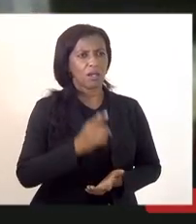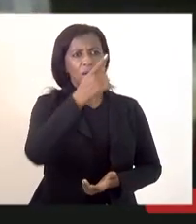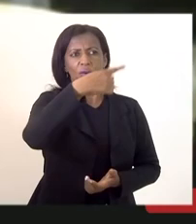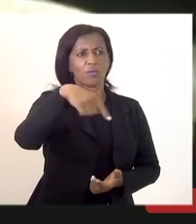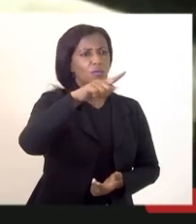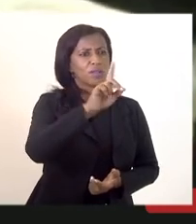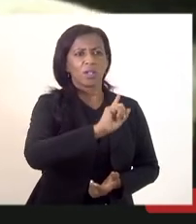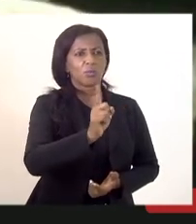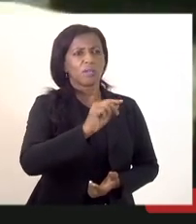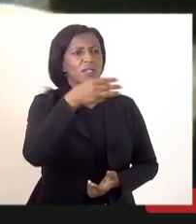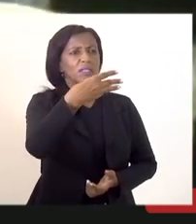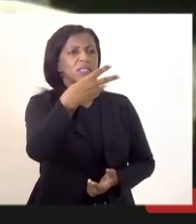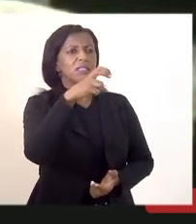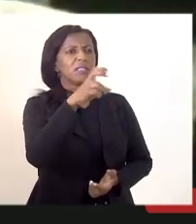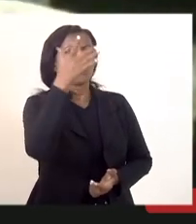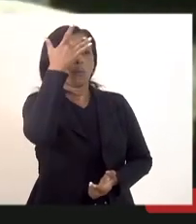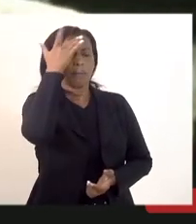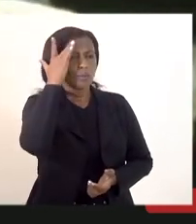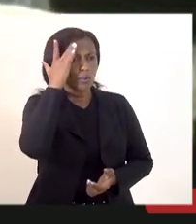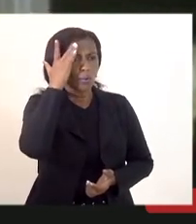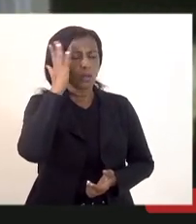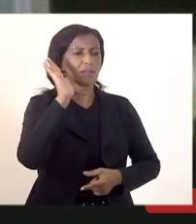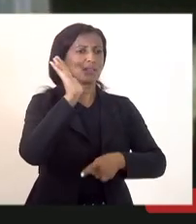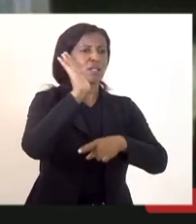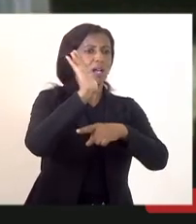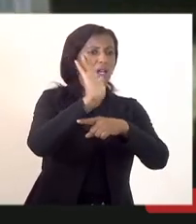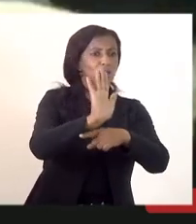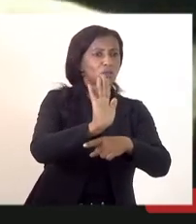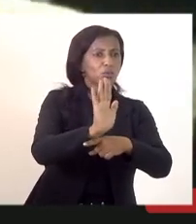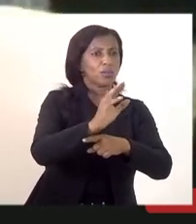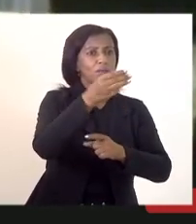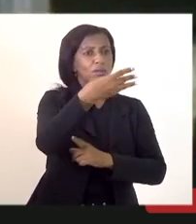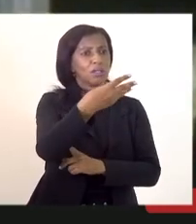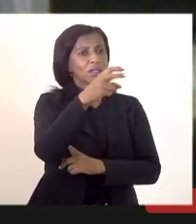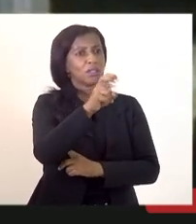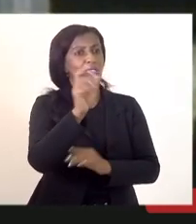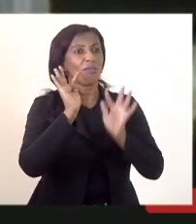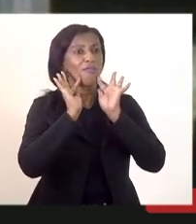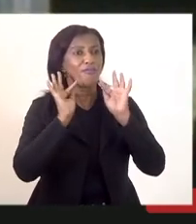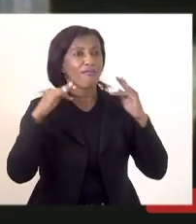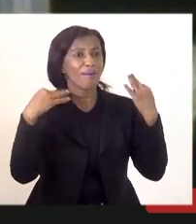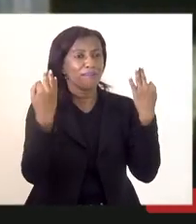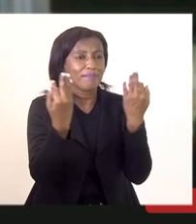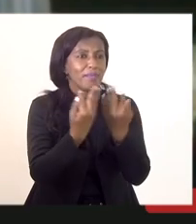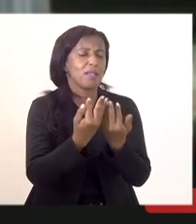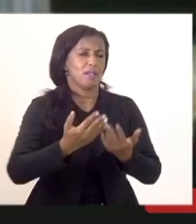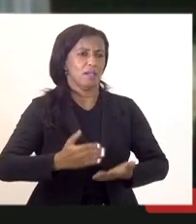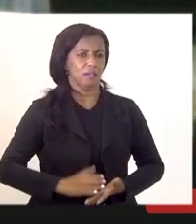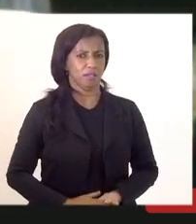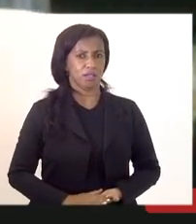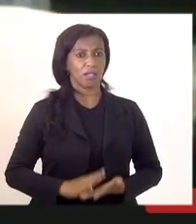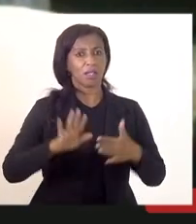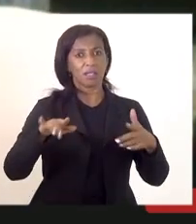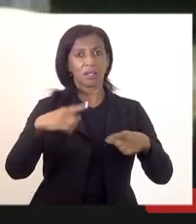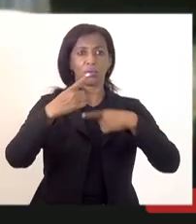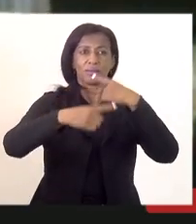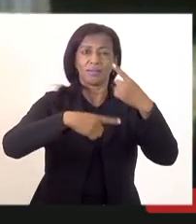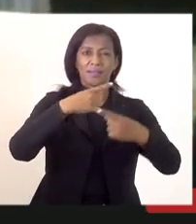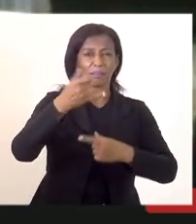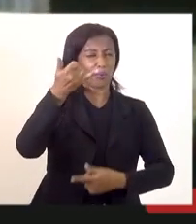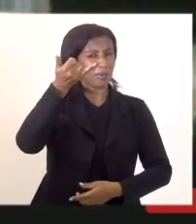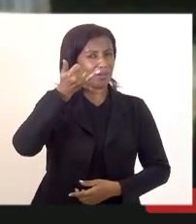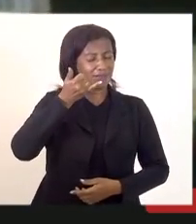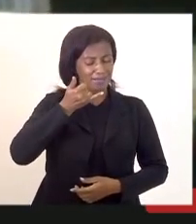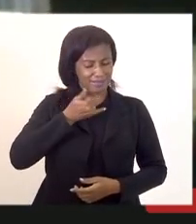35 candidatos o senhor vai estar atendendo 35 famílias então depois da ligação em